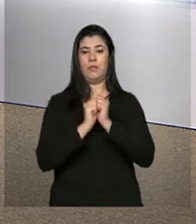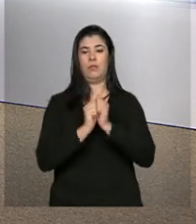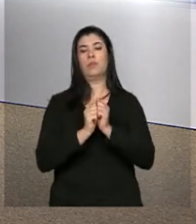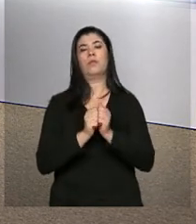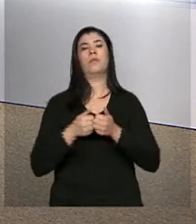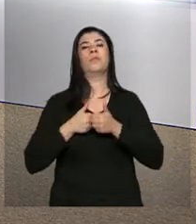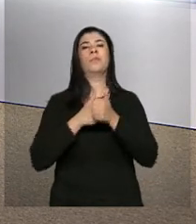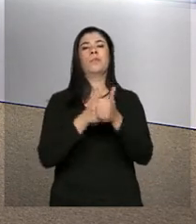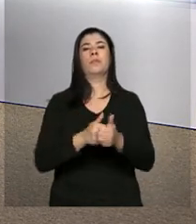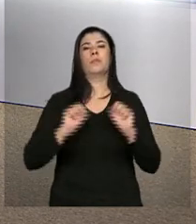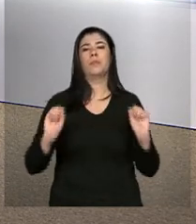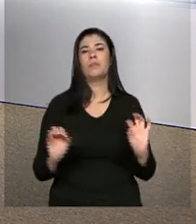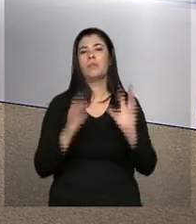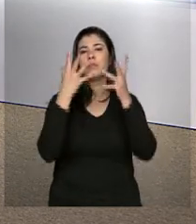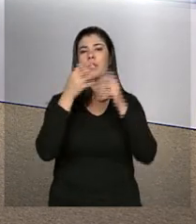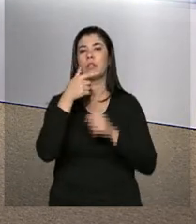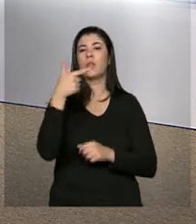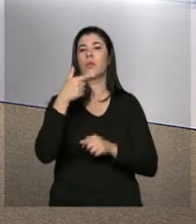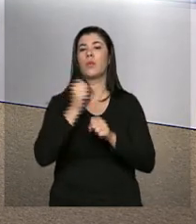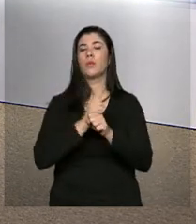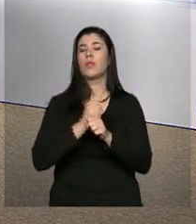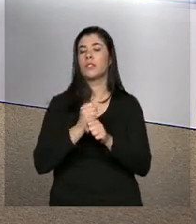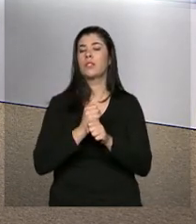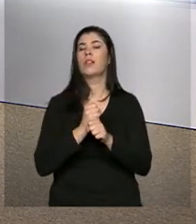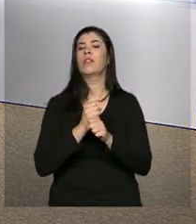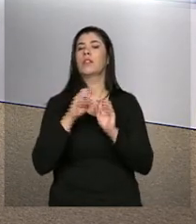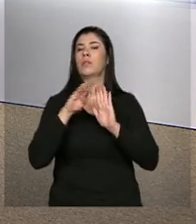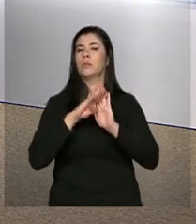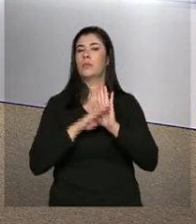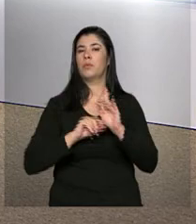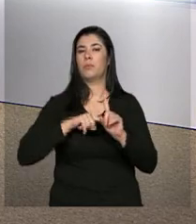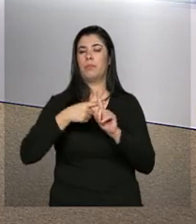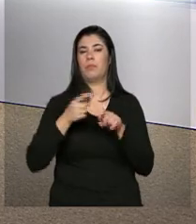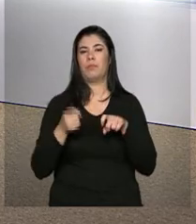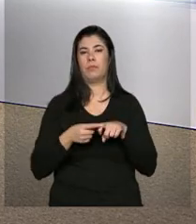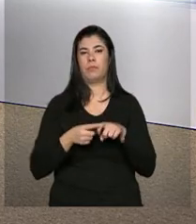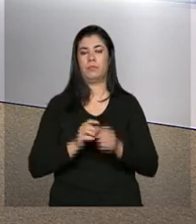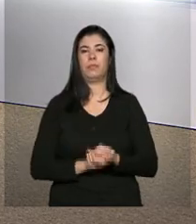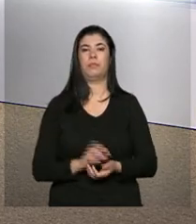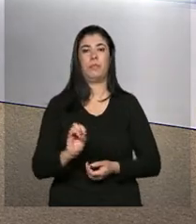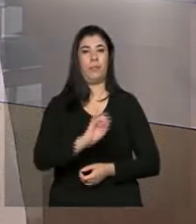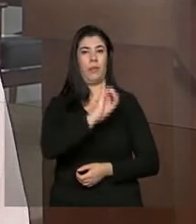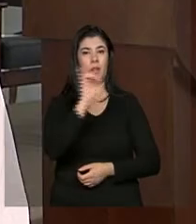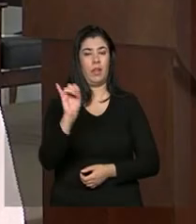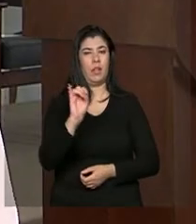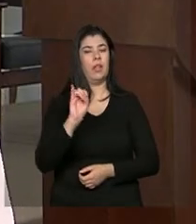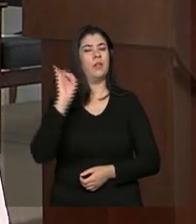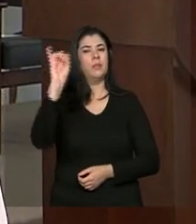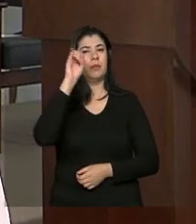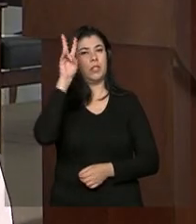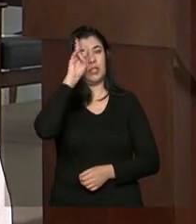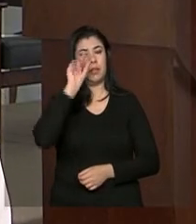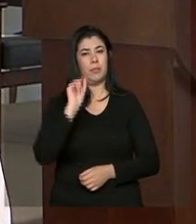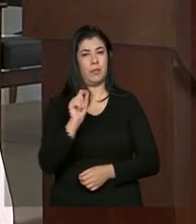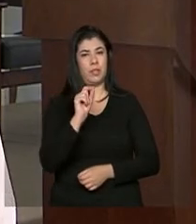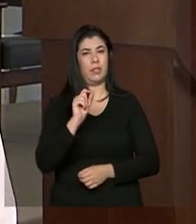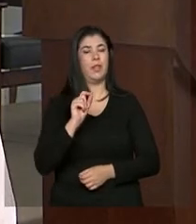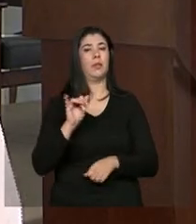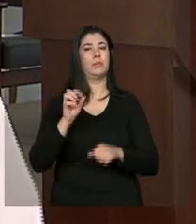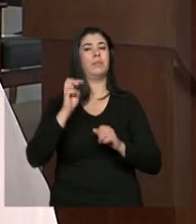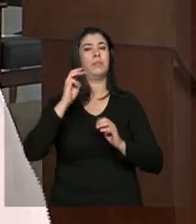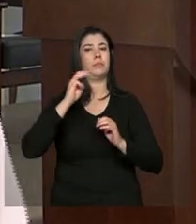cerimônia que celebra os dois anos do Programa Mais Médicos. Ana? Olá, Daniela. vale lembrar que a medida